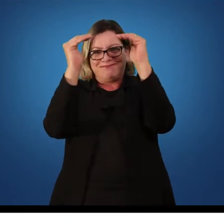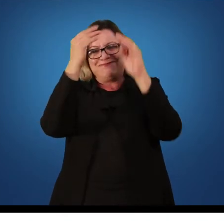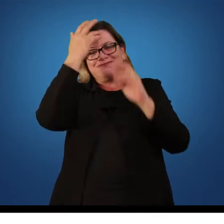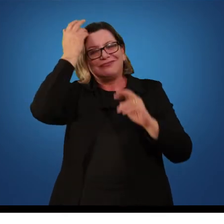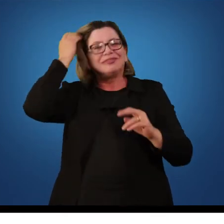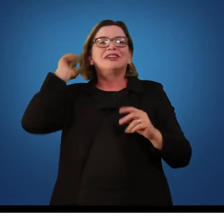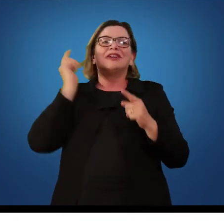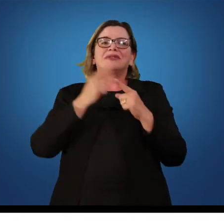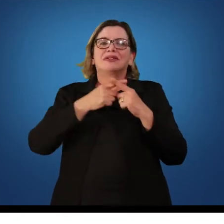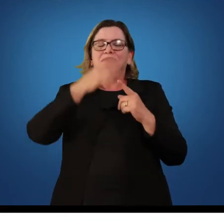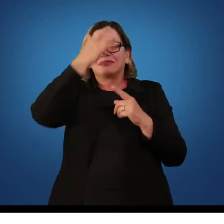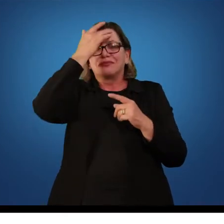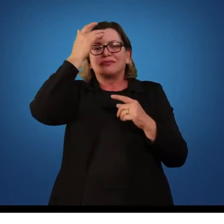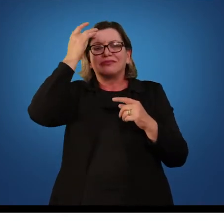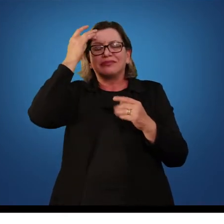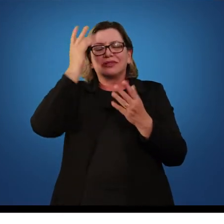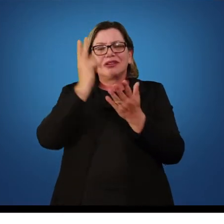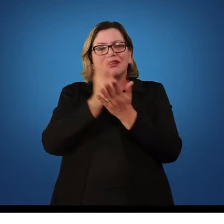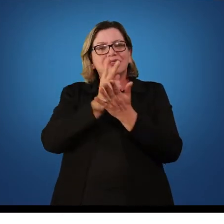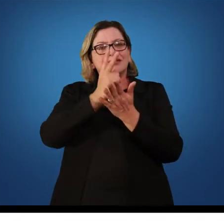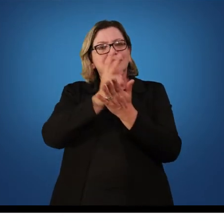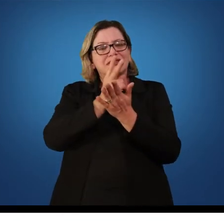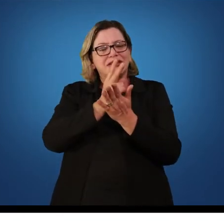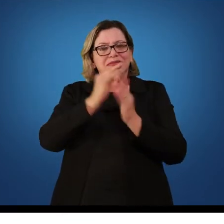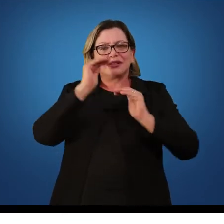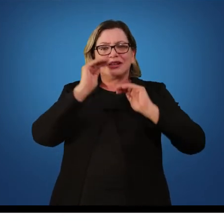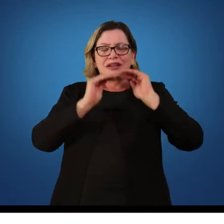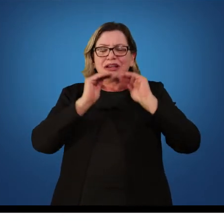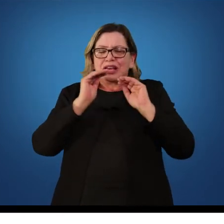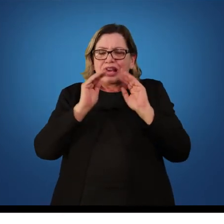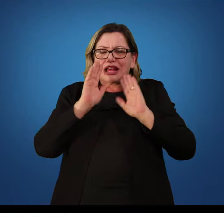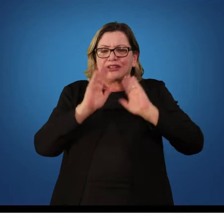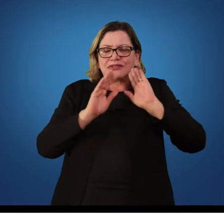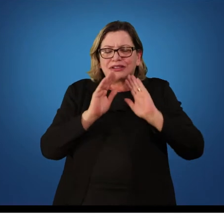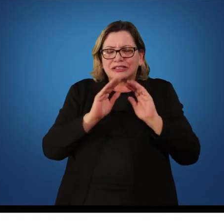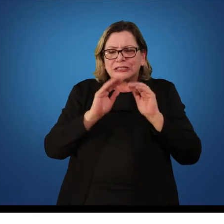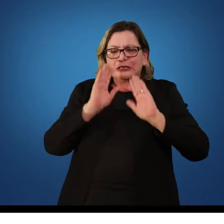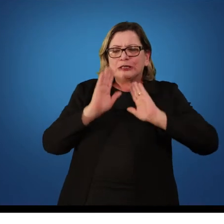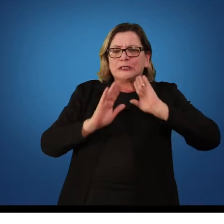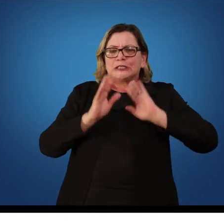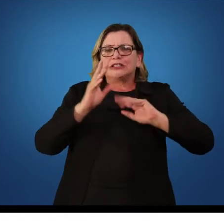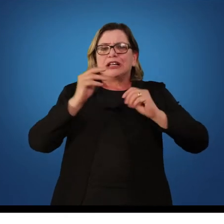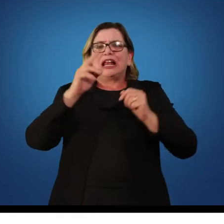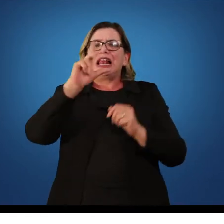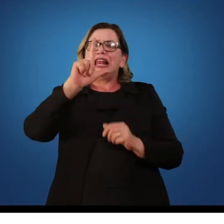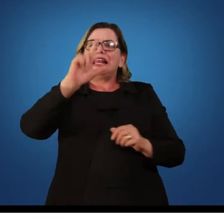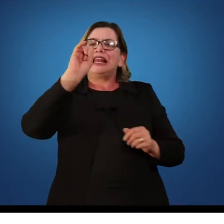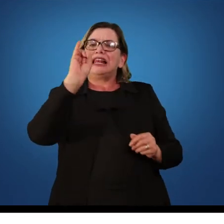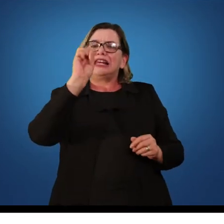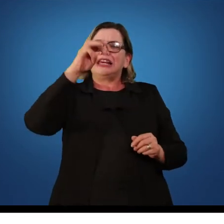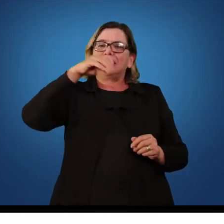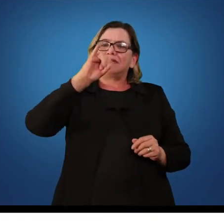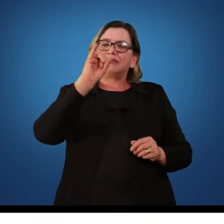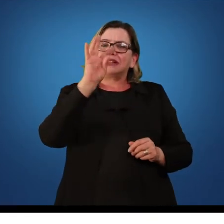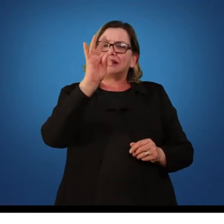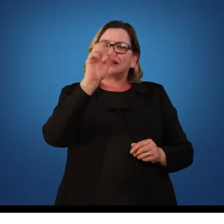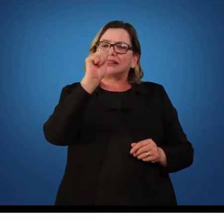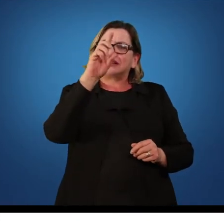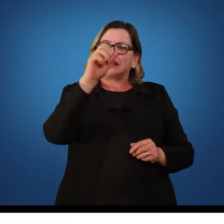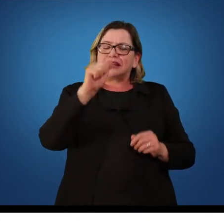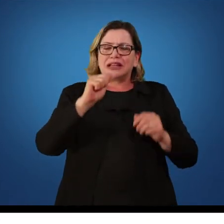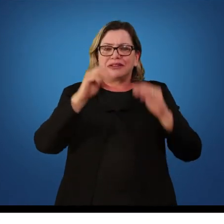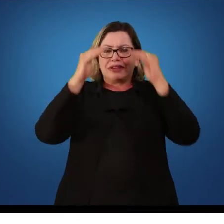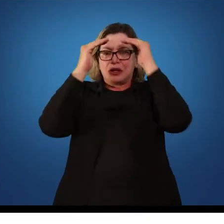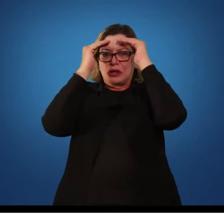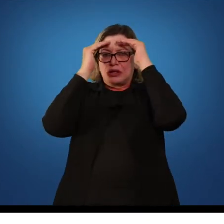quê? O ser humano, ele tem uma capacidade limitada para processar informações ou prestar atenção a